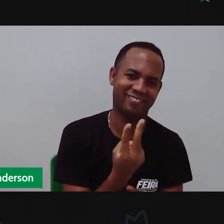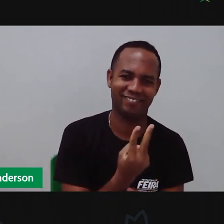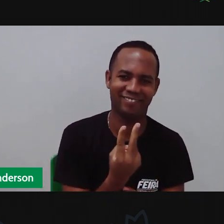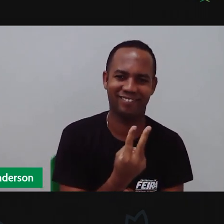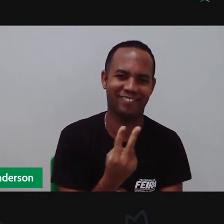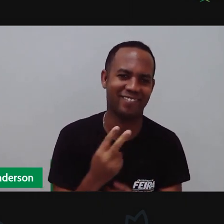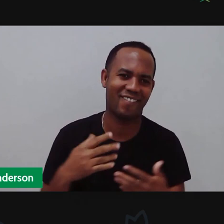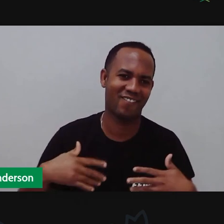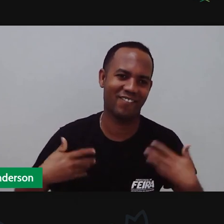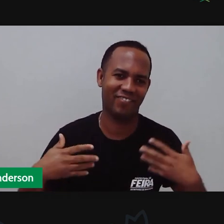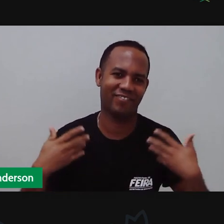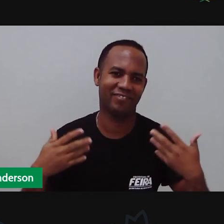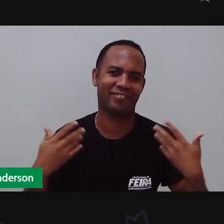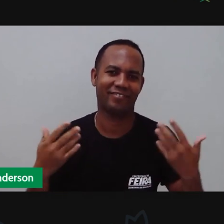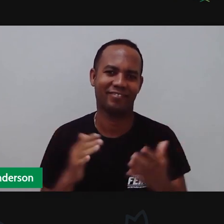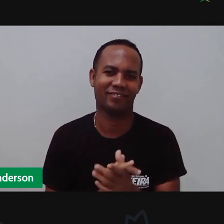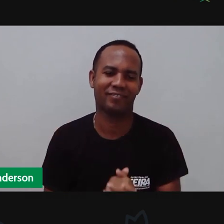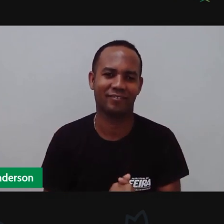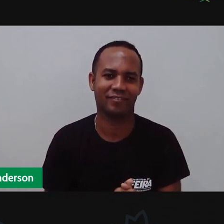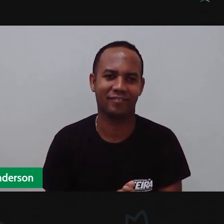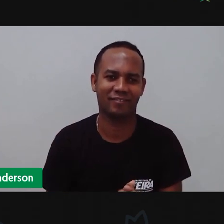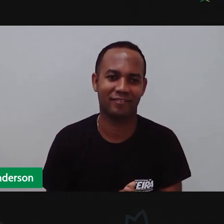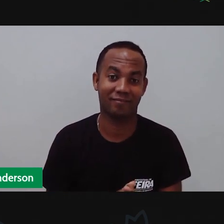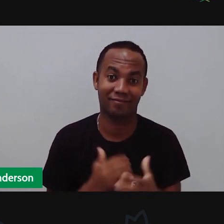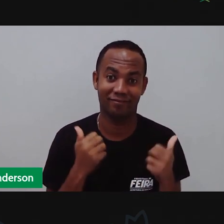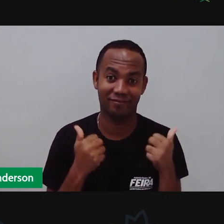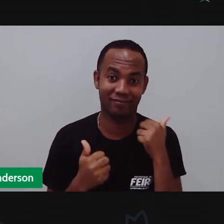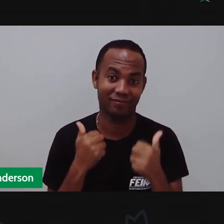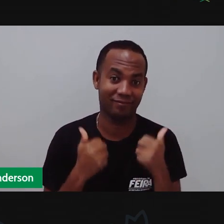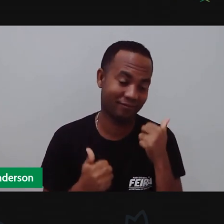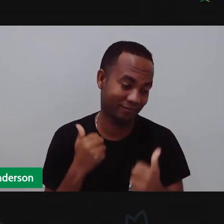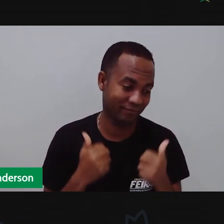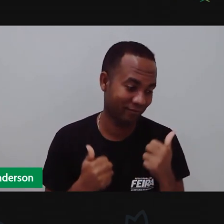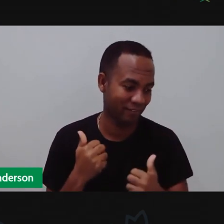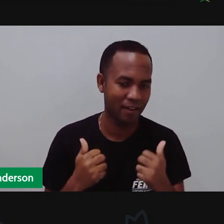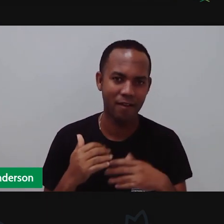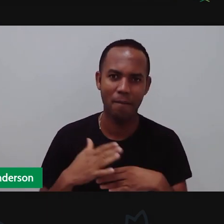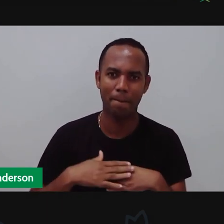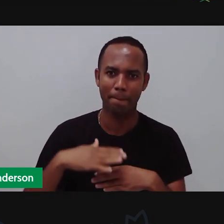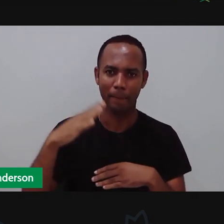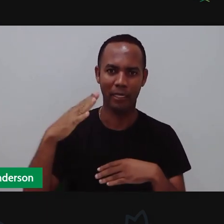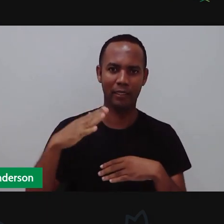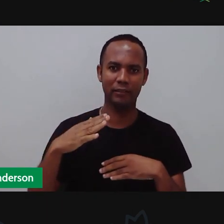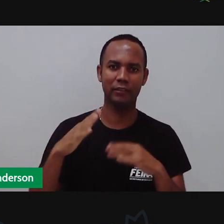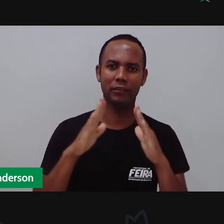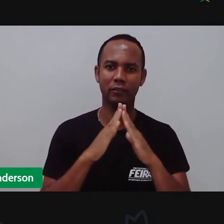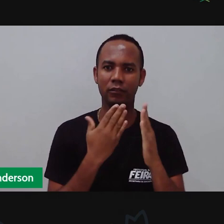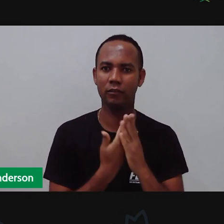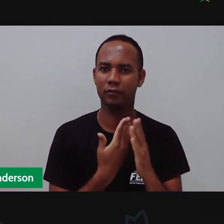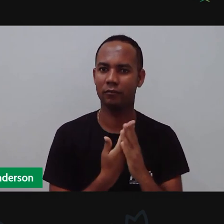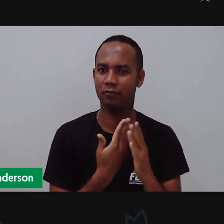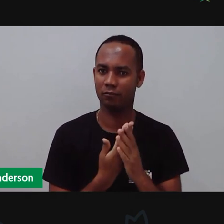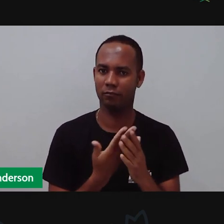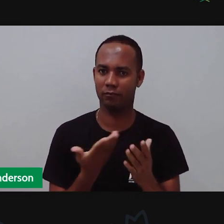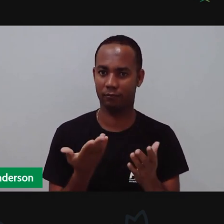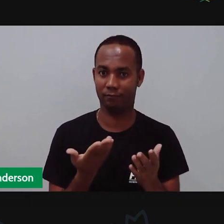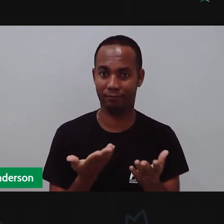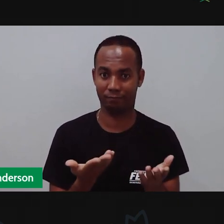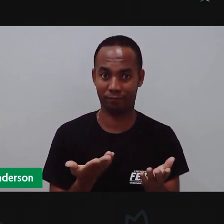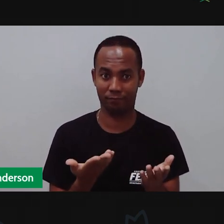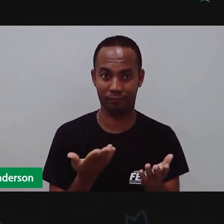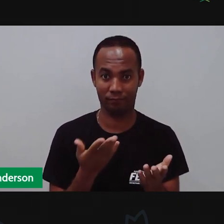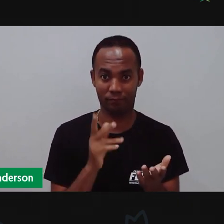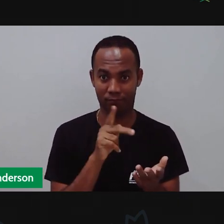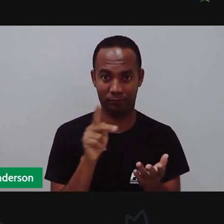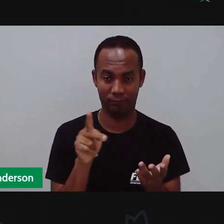nuvens para esta aula. Vamos lá, Anderson? Mais uma aula, mais mas a